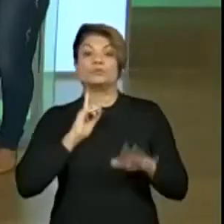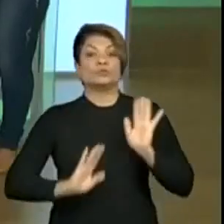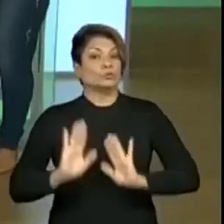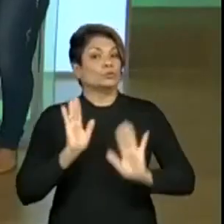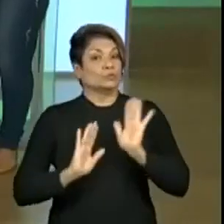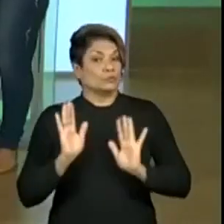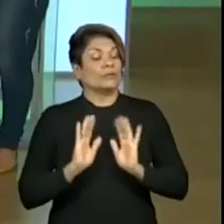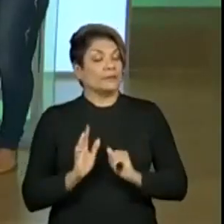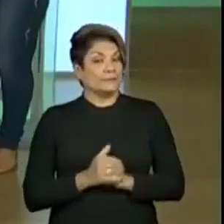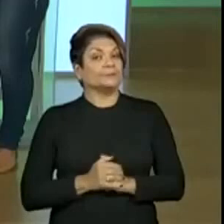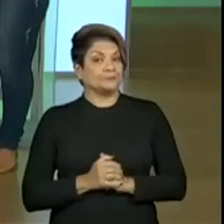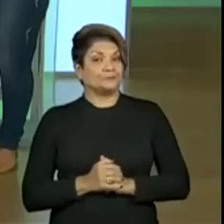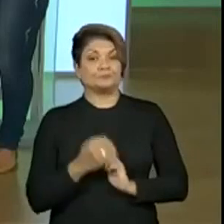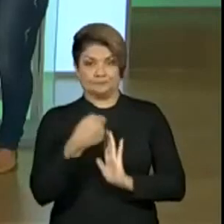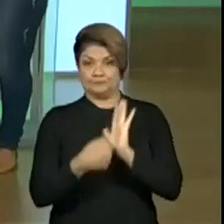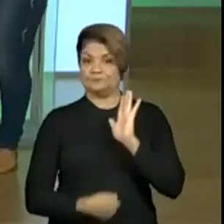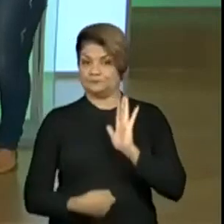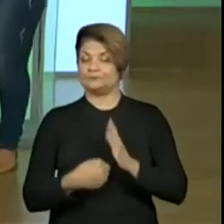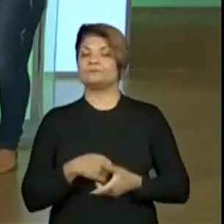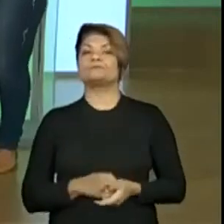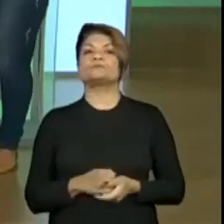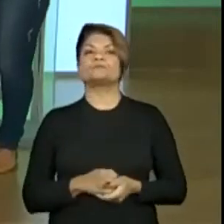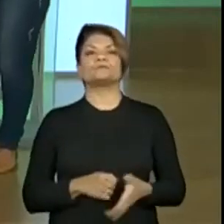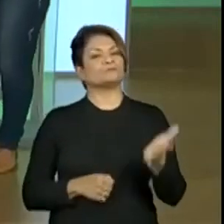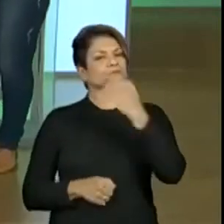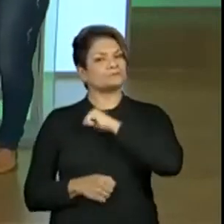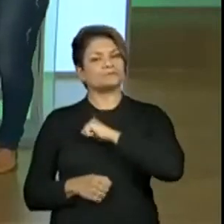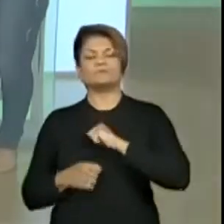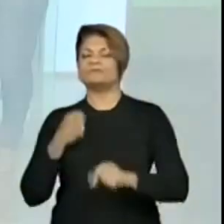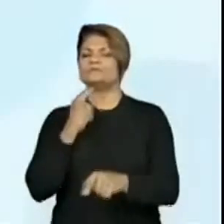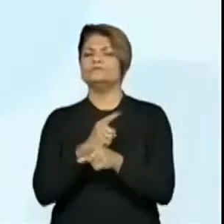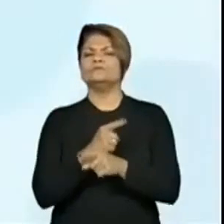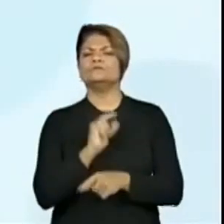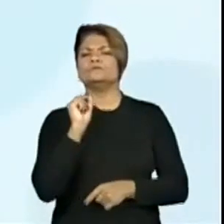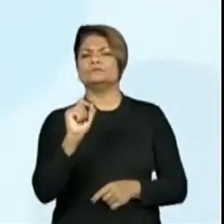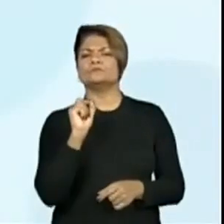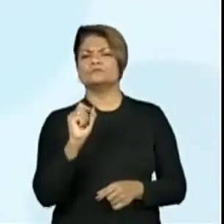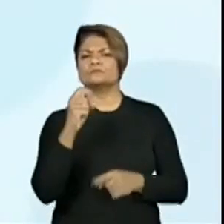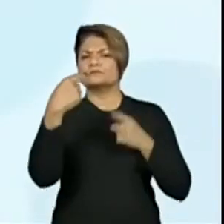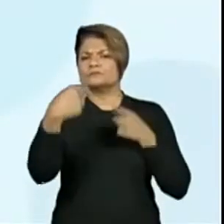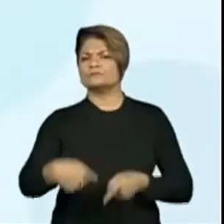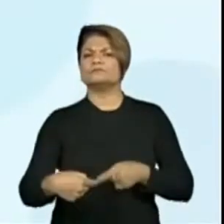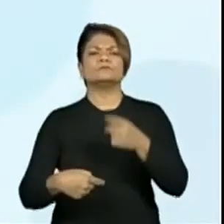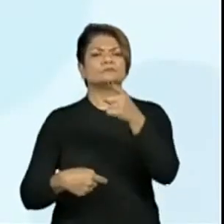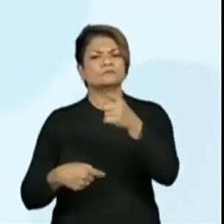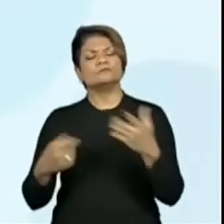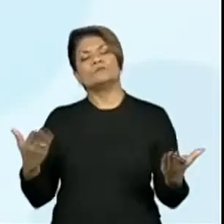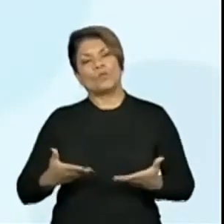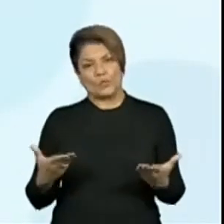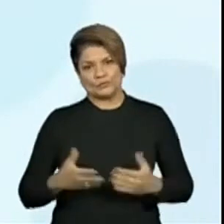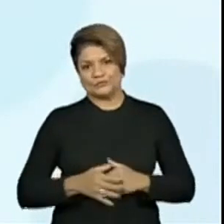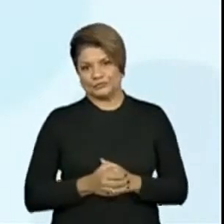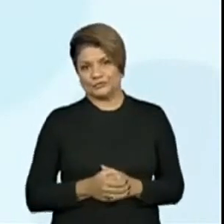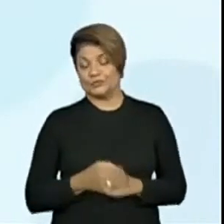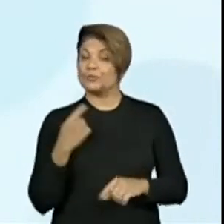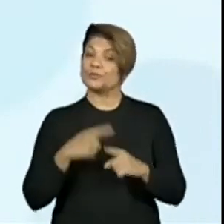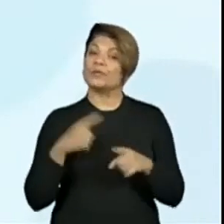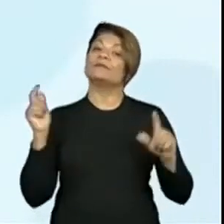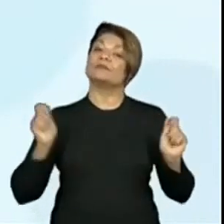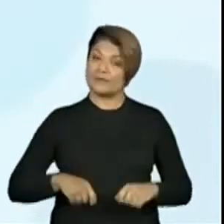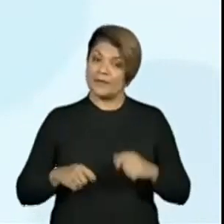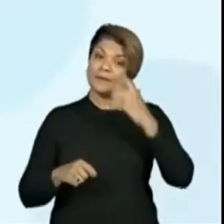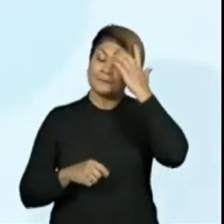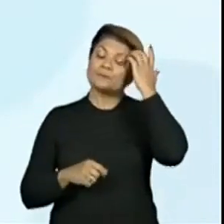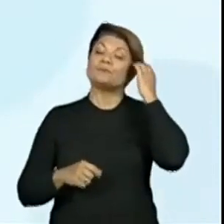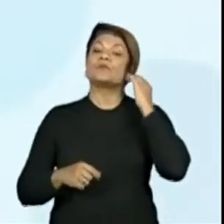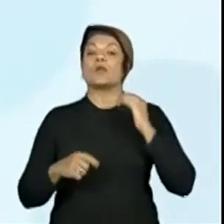Então, vamos lá. Vamos começar a descobrir o que vem de desafio para vocês hoje. Porque eu acho que dá para fazer uma escrita